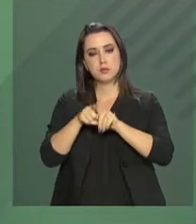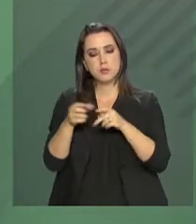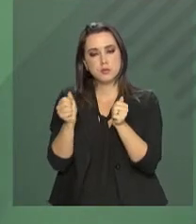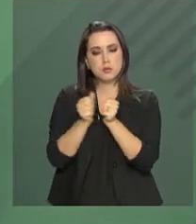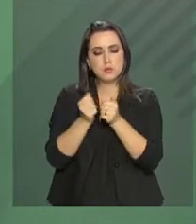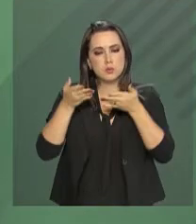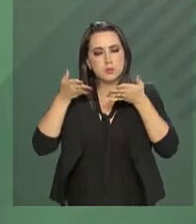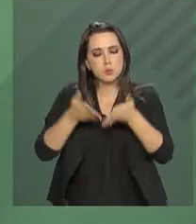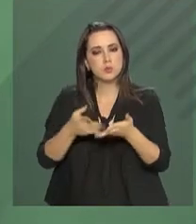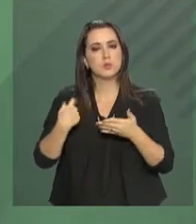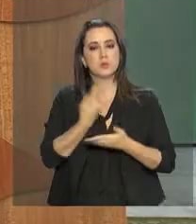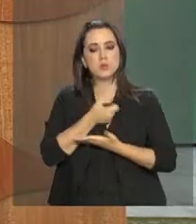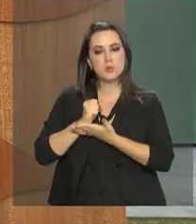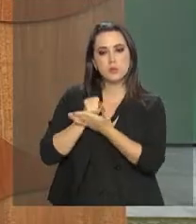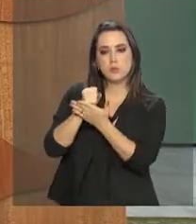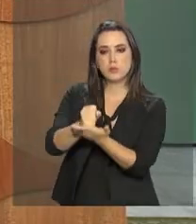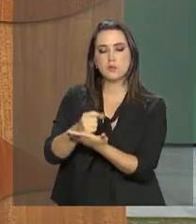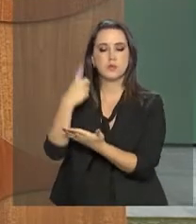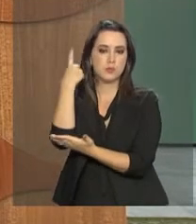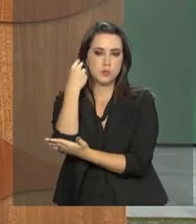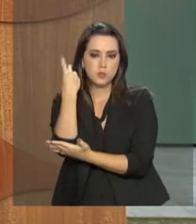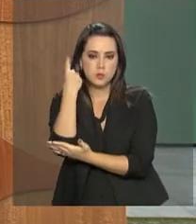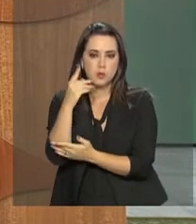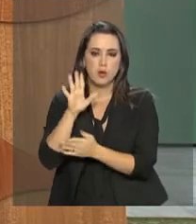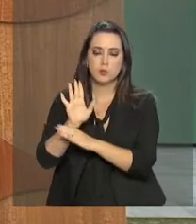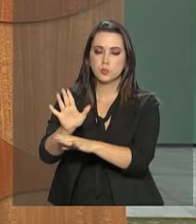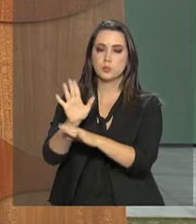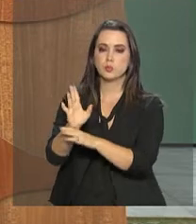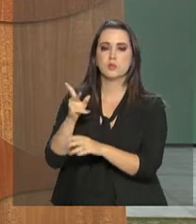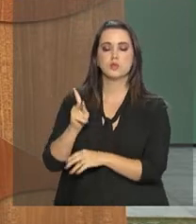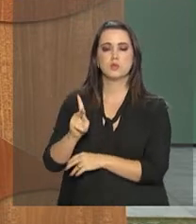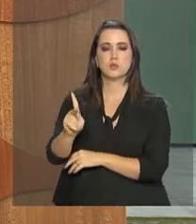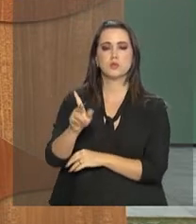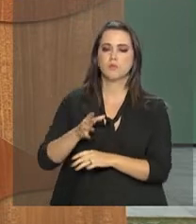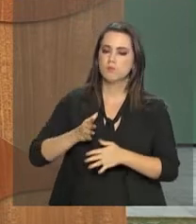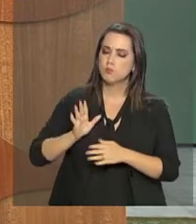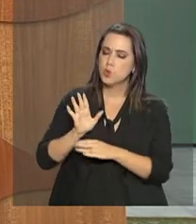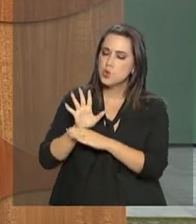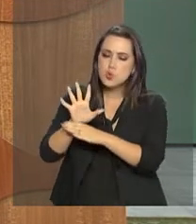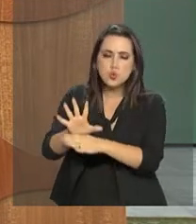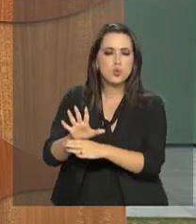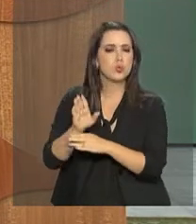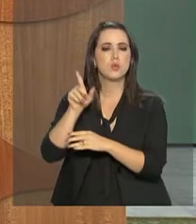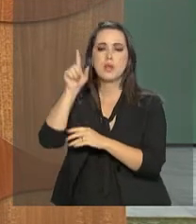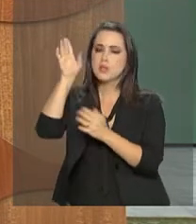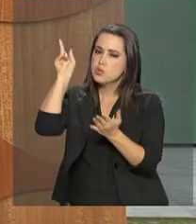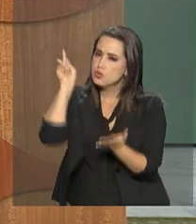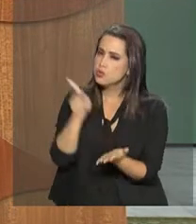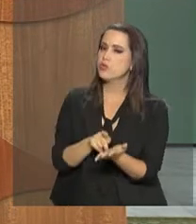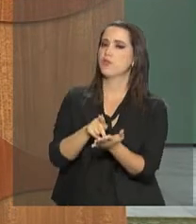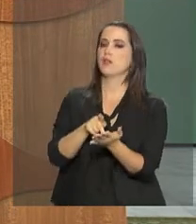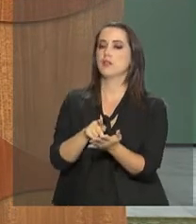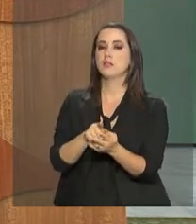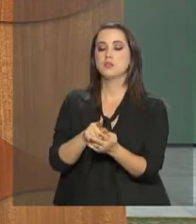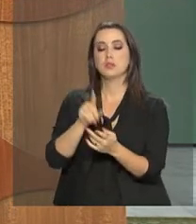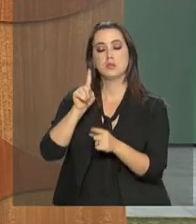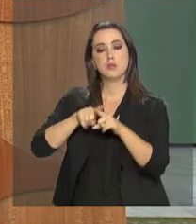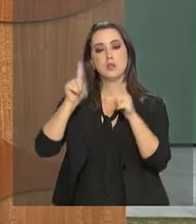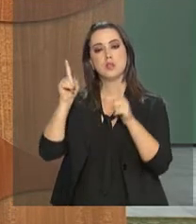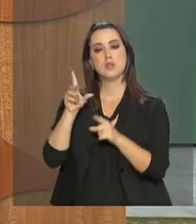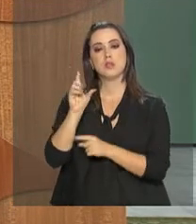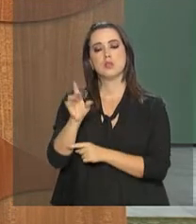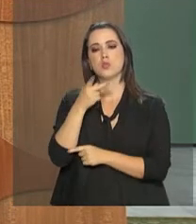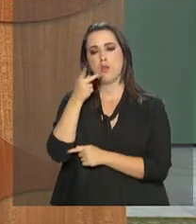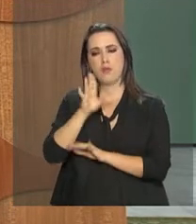dispostos, naturalmente, a colaborar intensamente, não é uma colaboração apenas formal, mas é uma